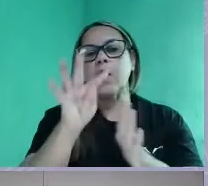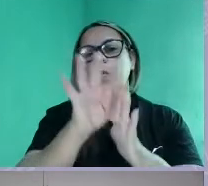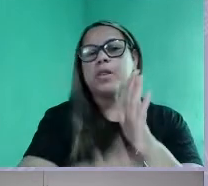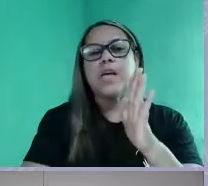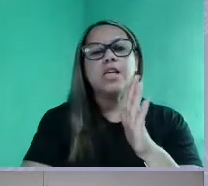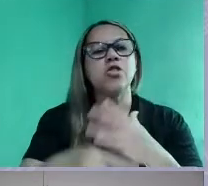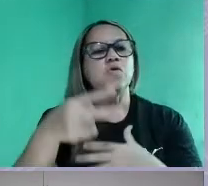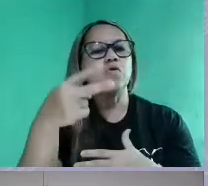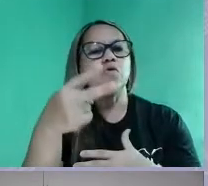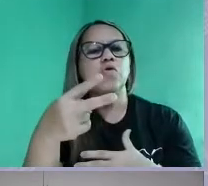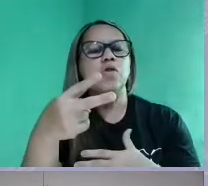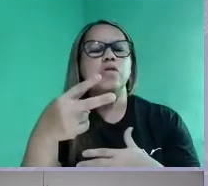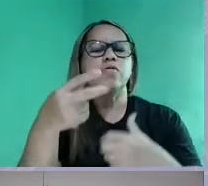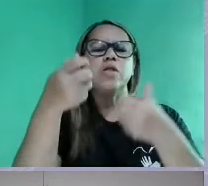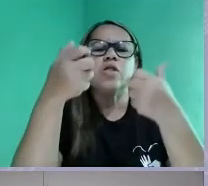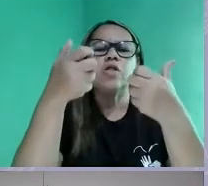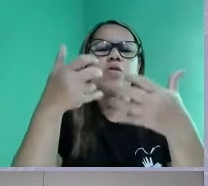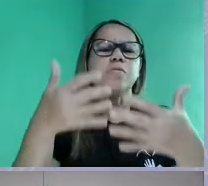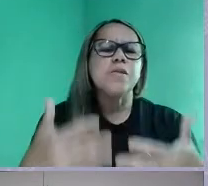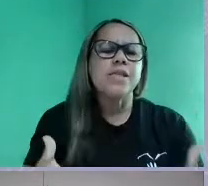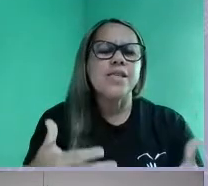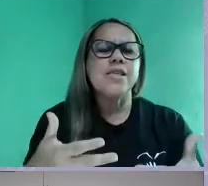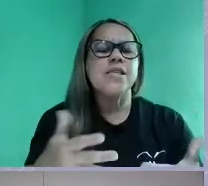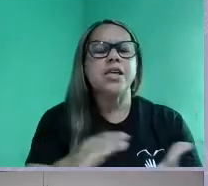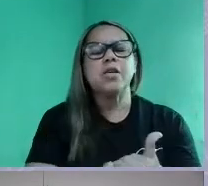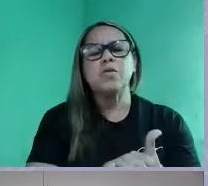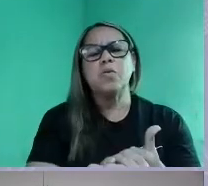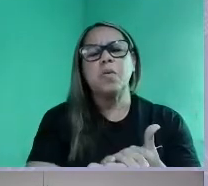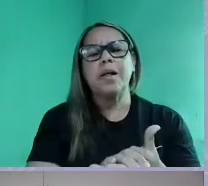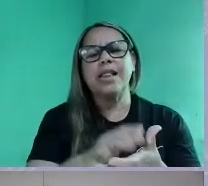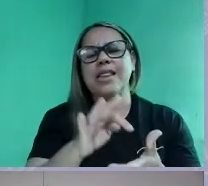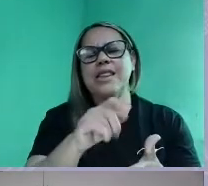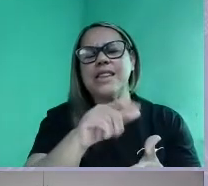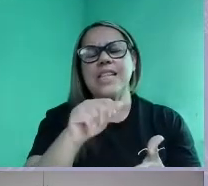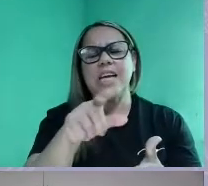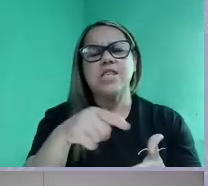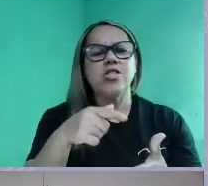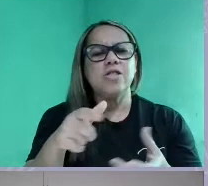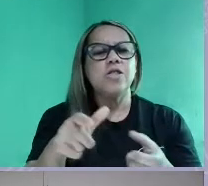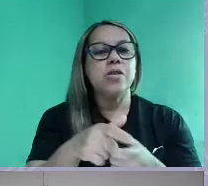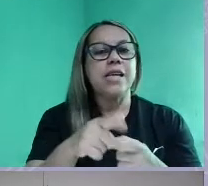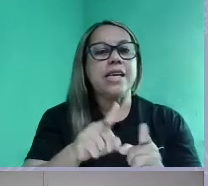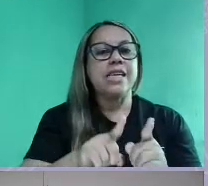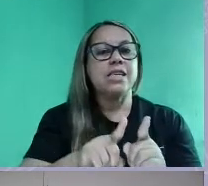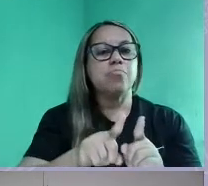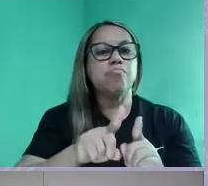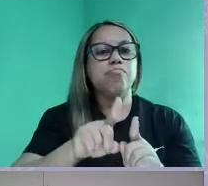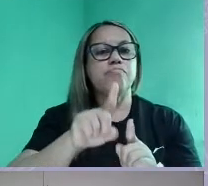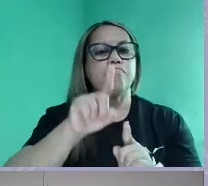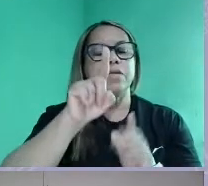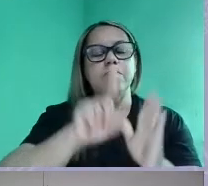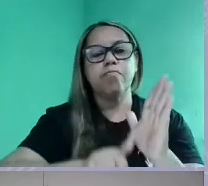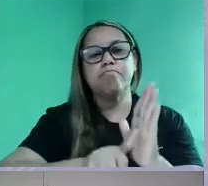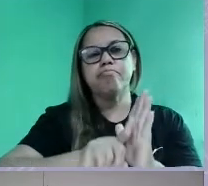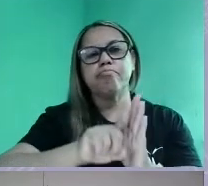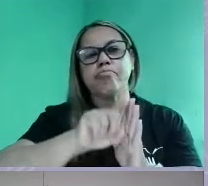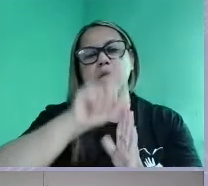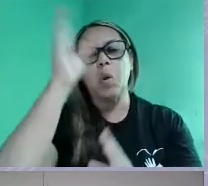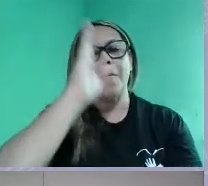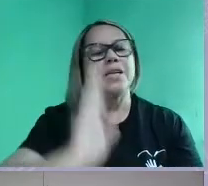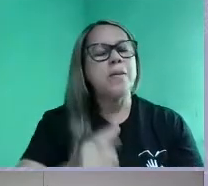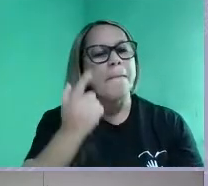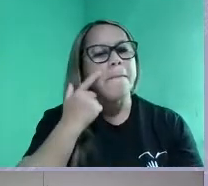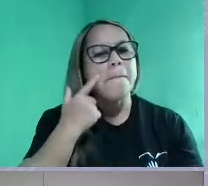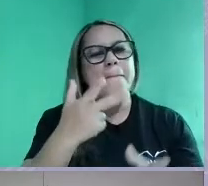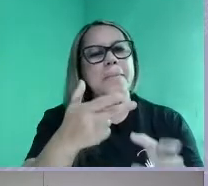vai trabalhar com a taxa de desocupação em crescimento no Brasil, né? Veja que já está mostrando aí,